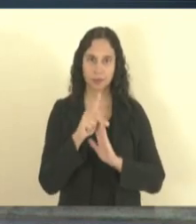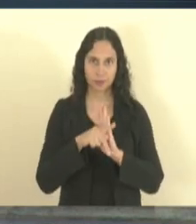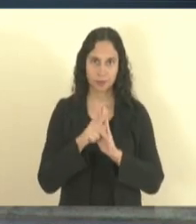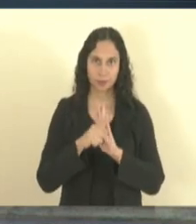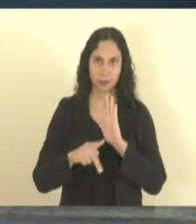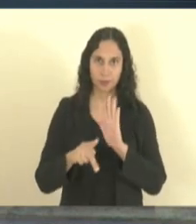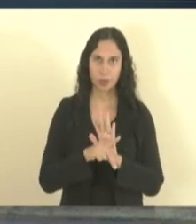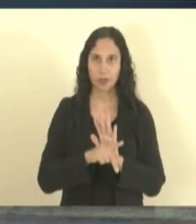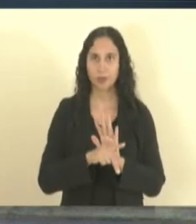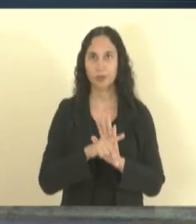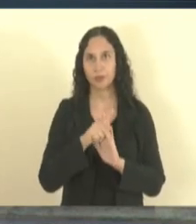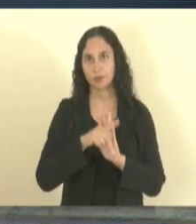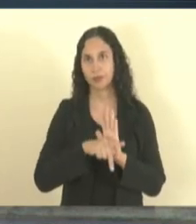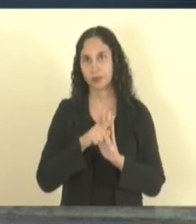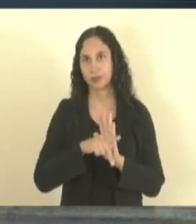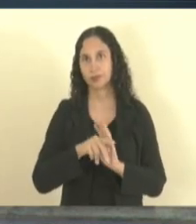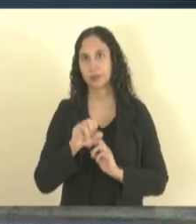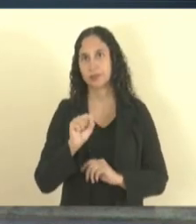2024